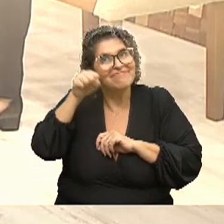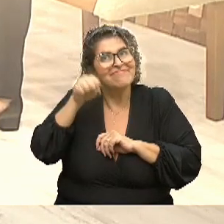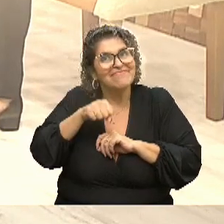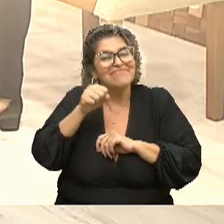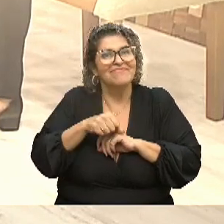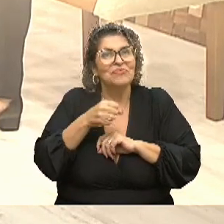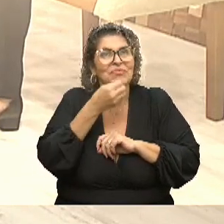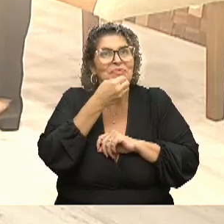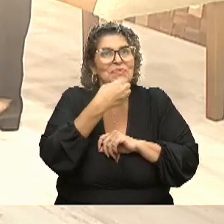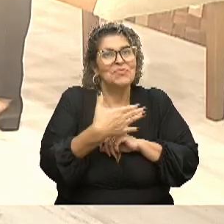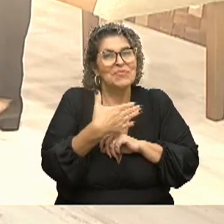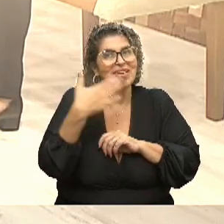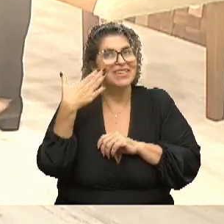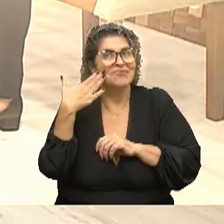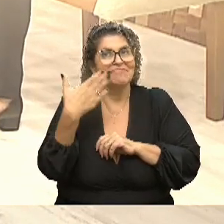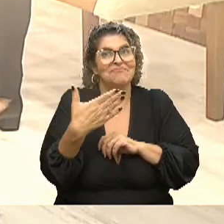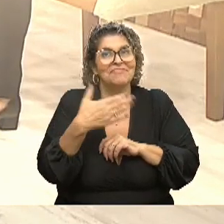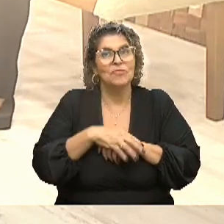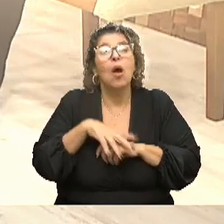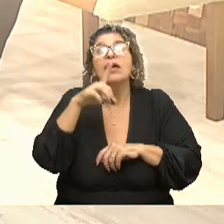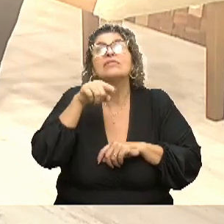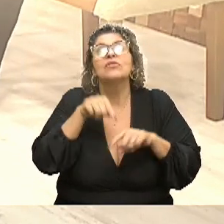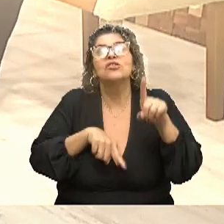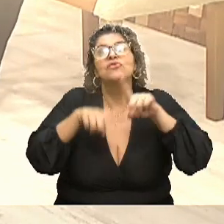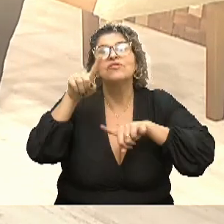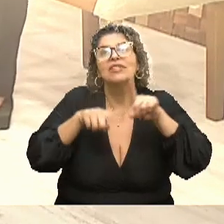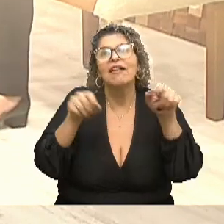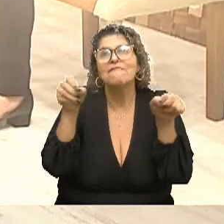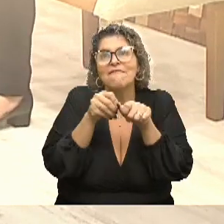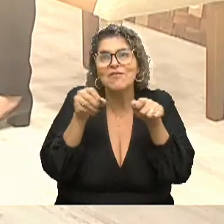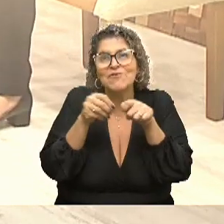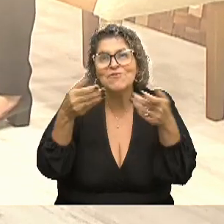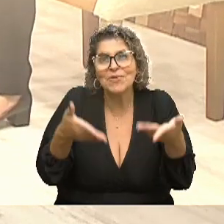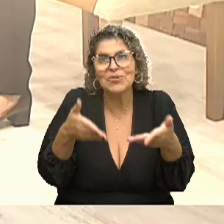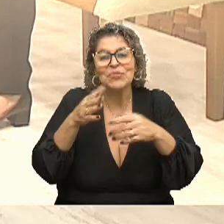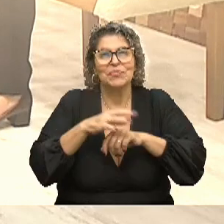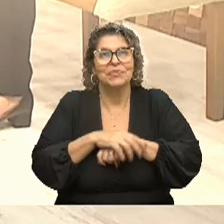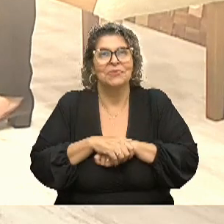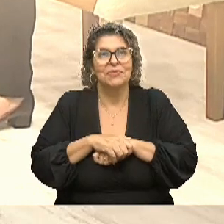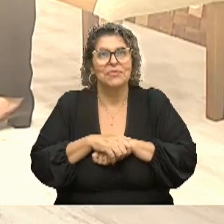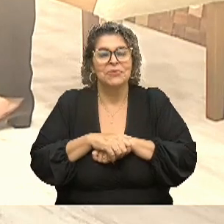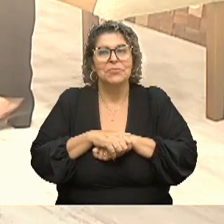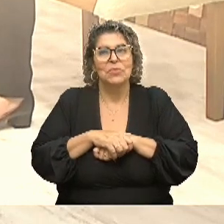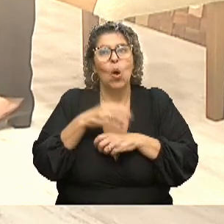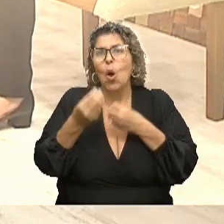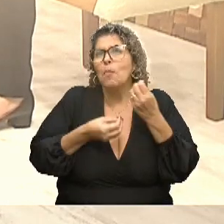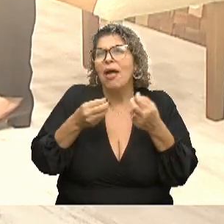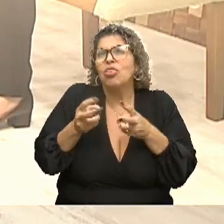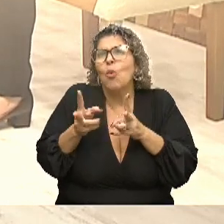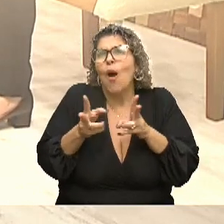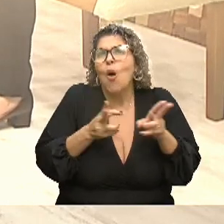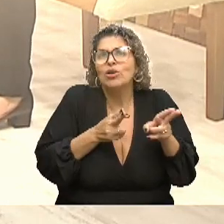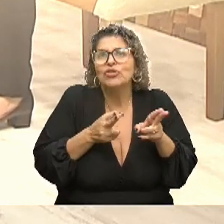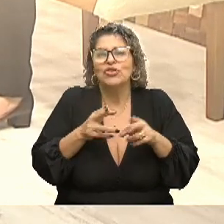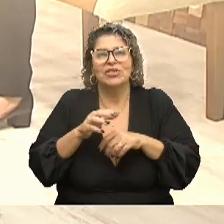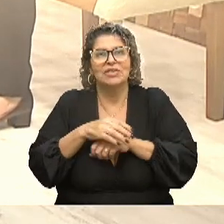bem? Bem, agradeço. Quais são as atividades que tu faz hoje? Fala um pouco para nós. Como é que a tua rotina?